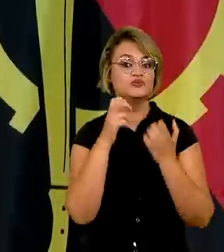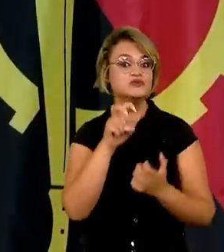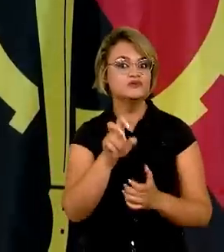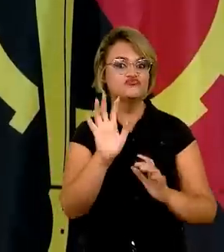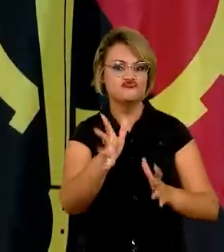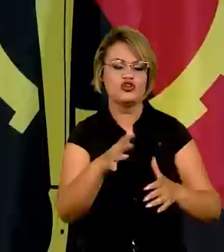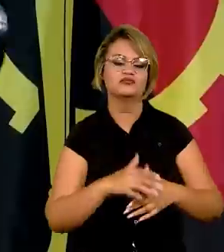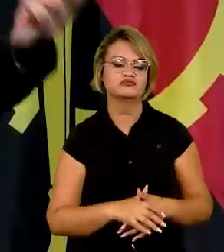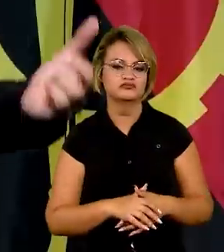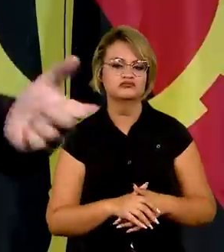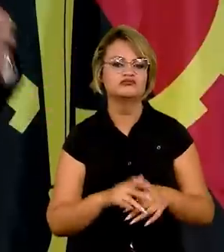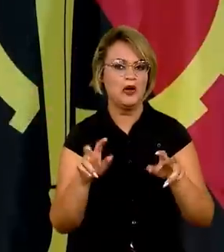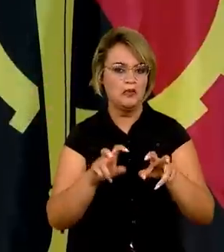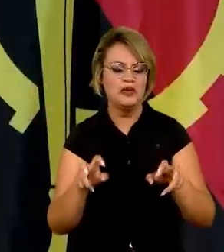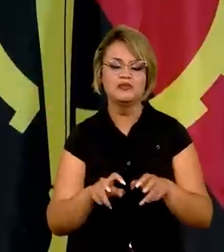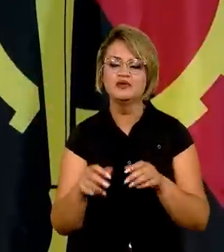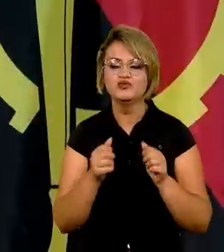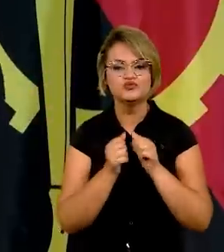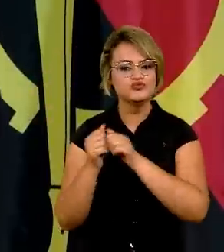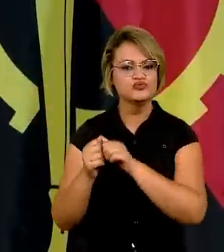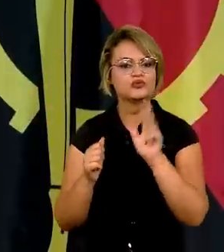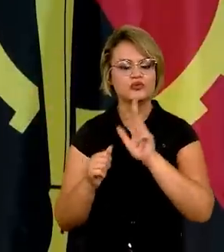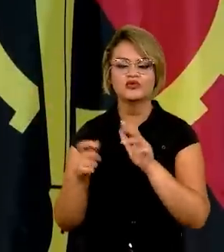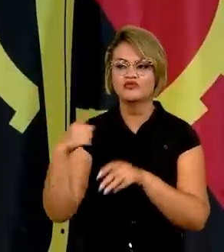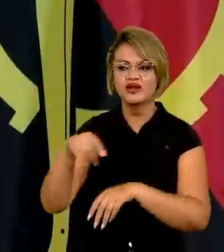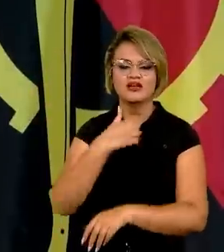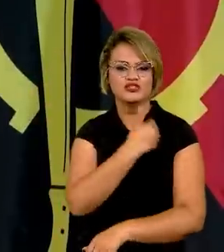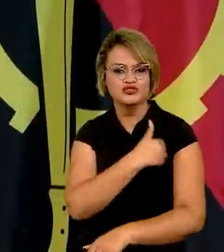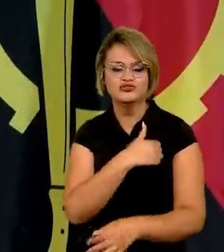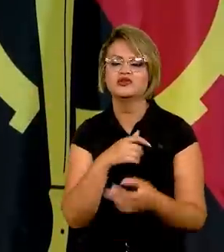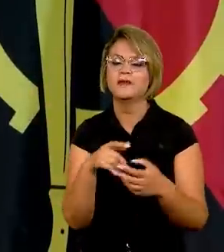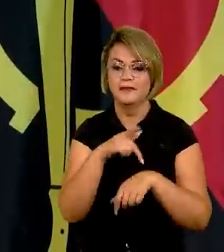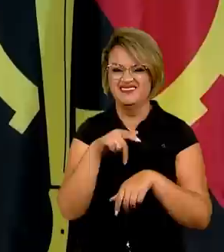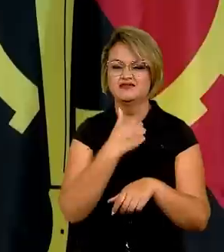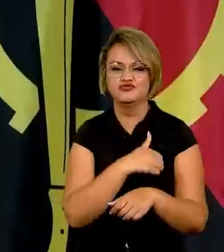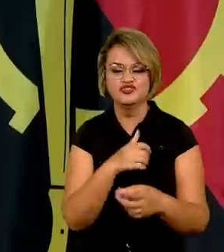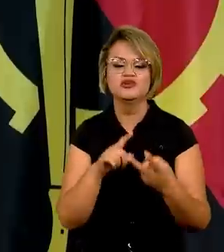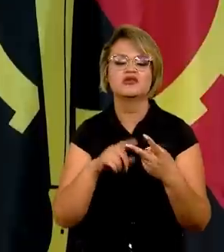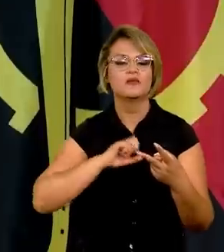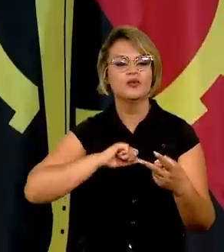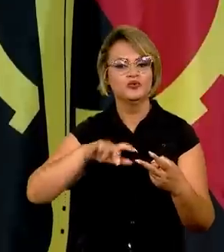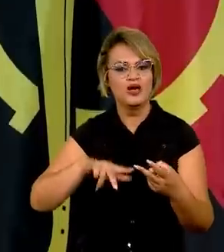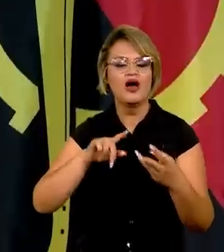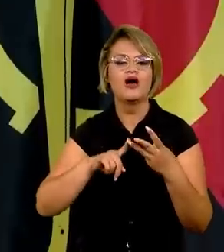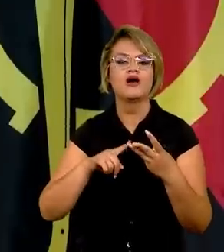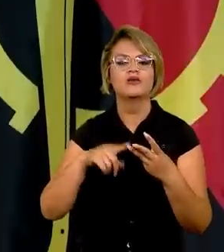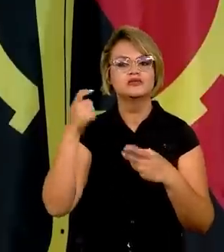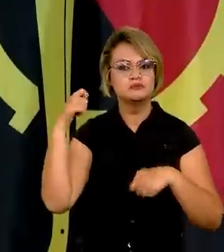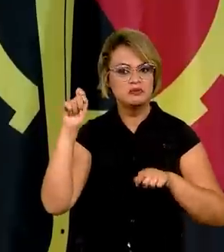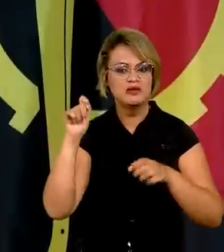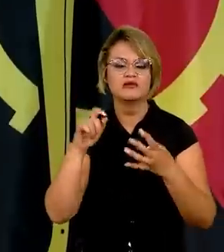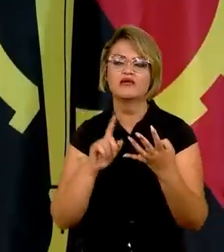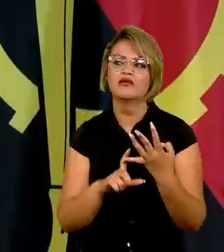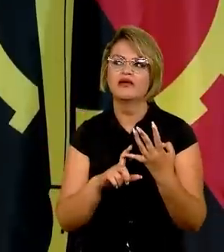acompanhando o presidente, começou na Argentina, depois teve em Portugal, teve na Espanha, tivemos na